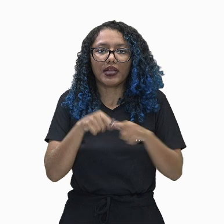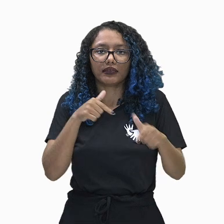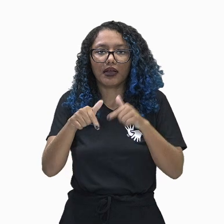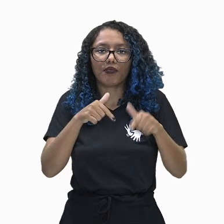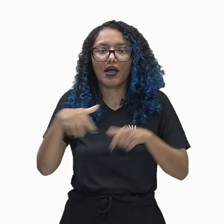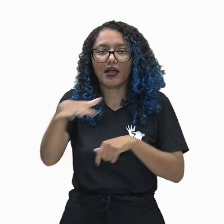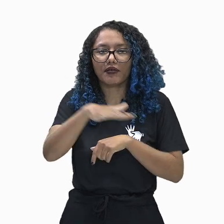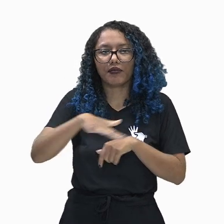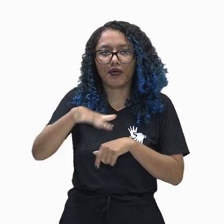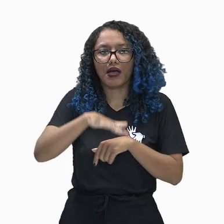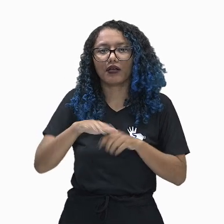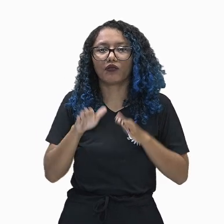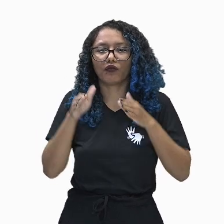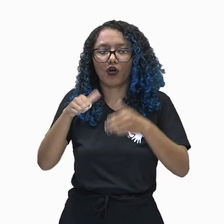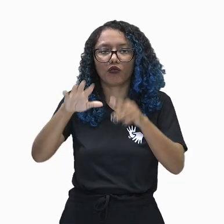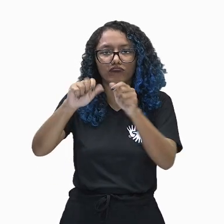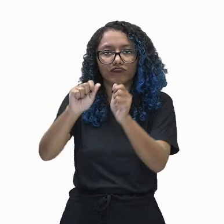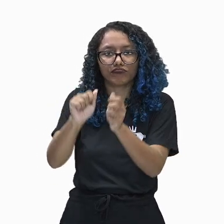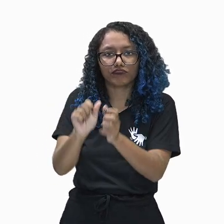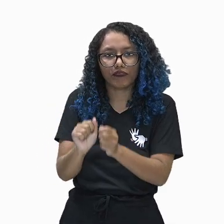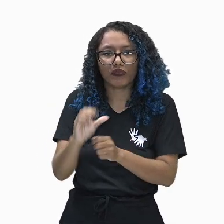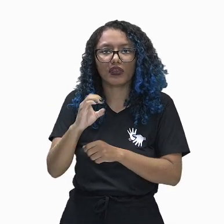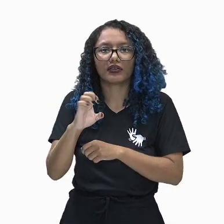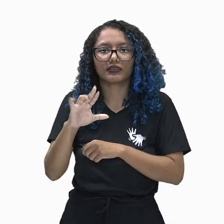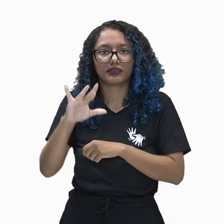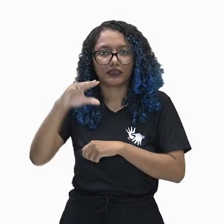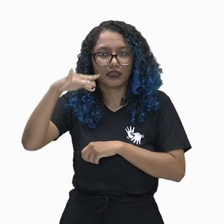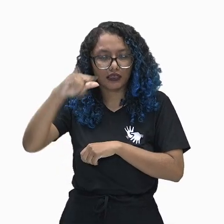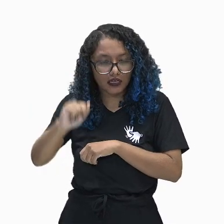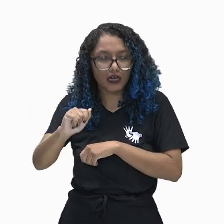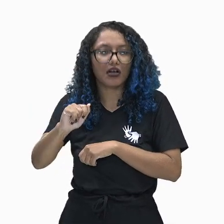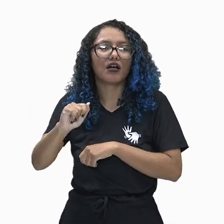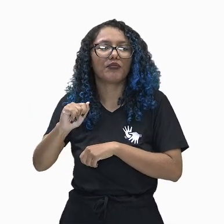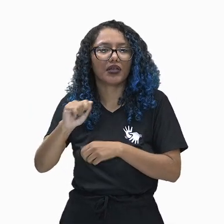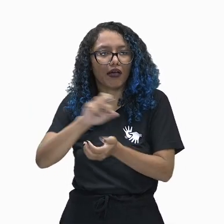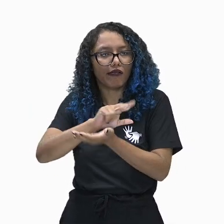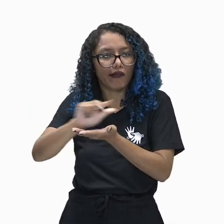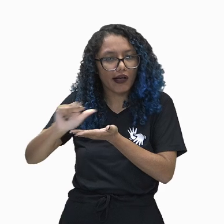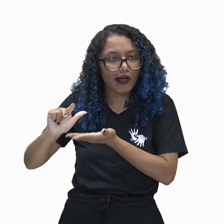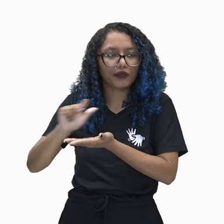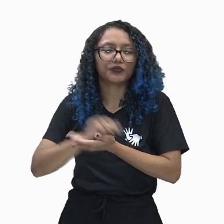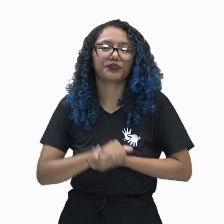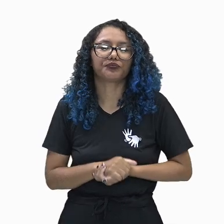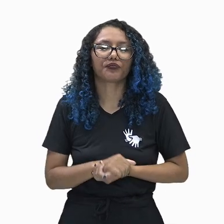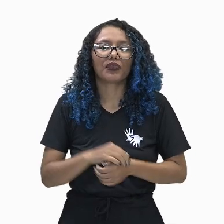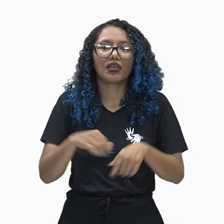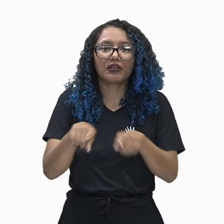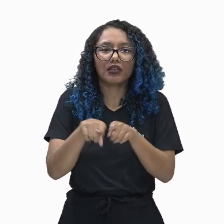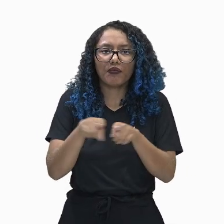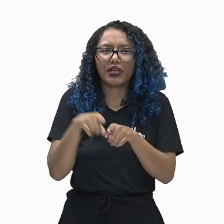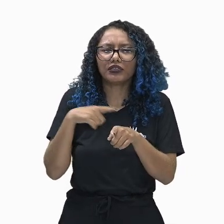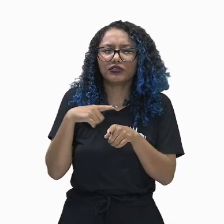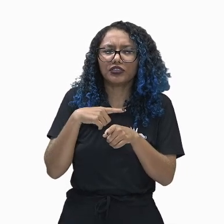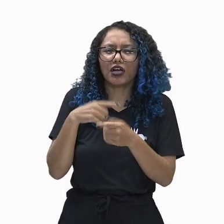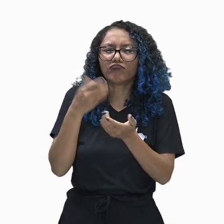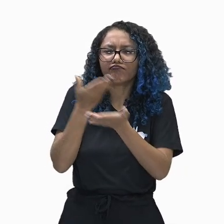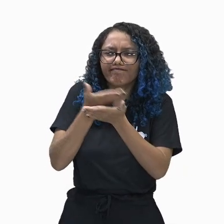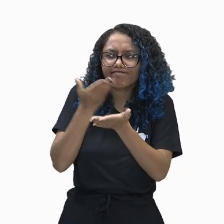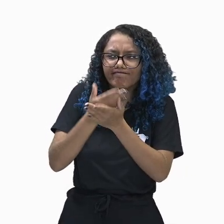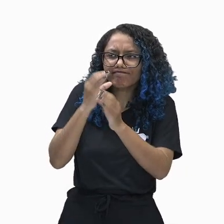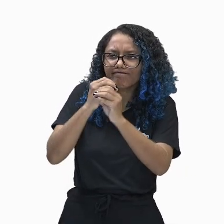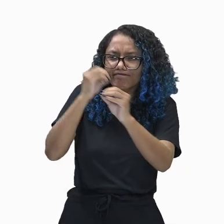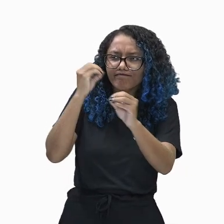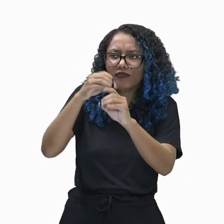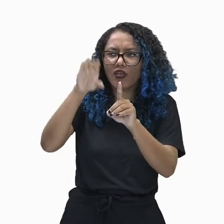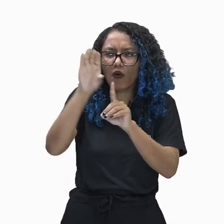Esse torno era então para fazer as primeiras formas de cerâmica, os primeiros tipos de cerâmica. Criaram estudos astronômicos, calendário